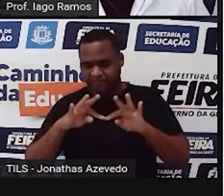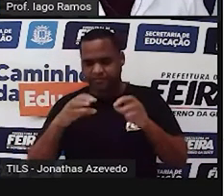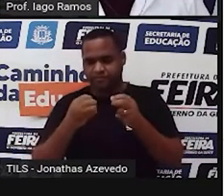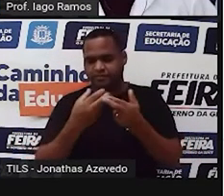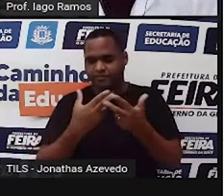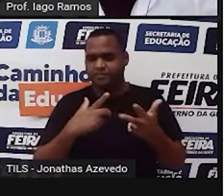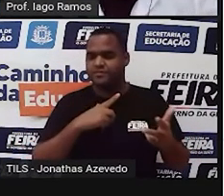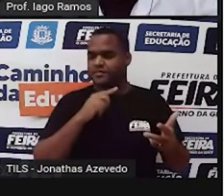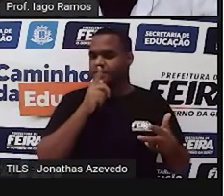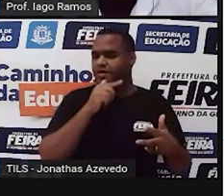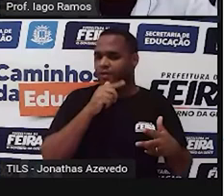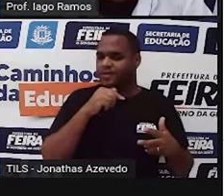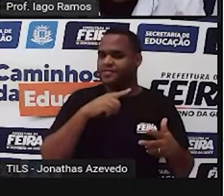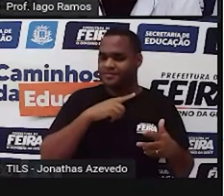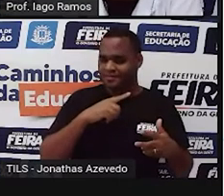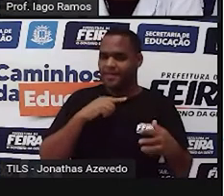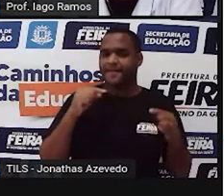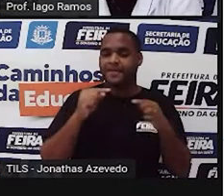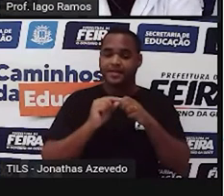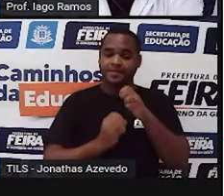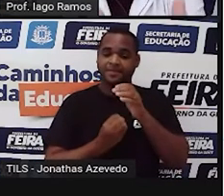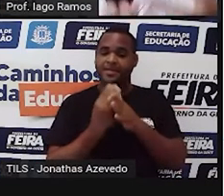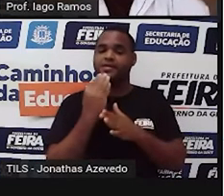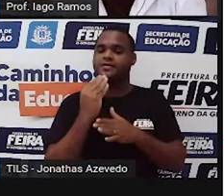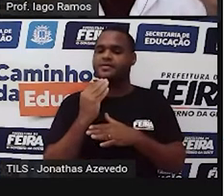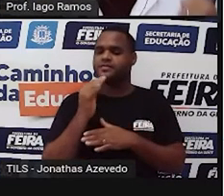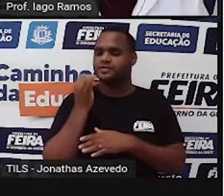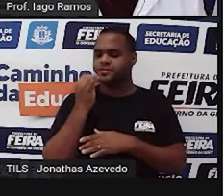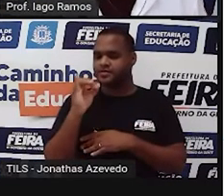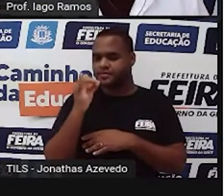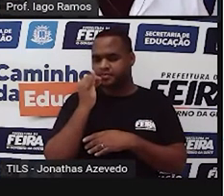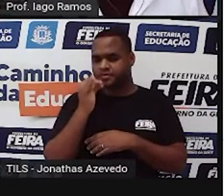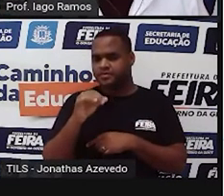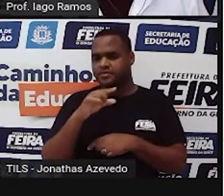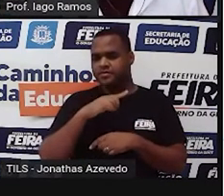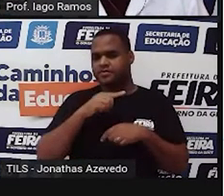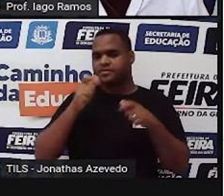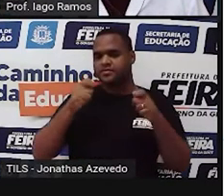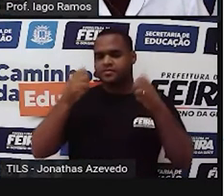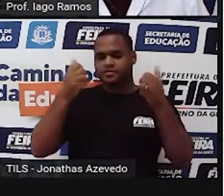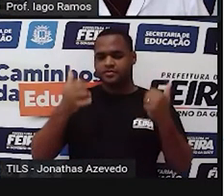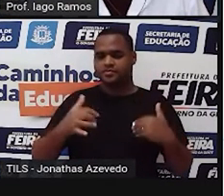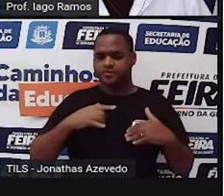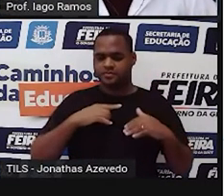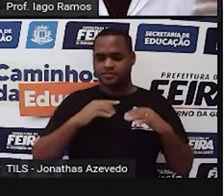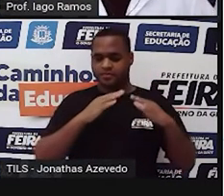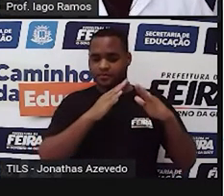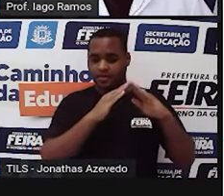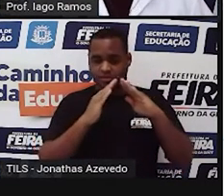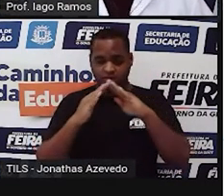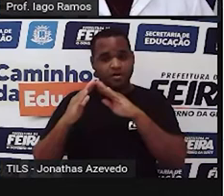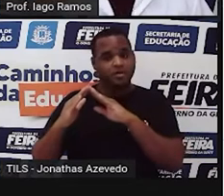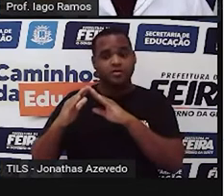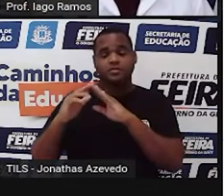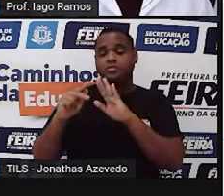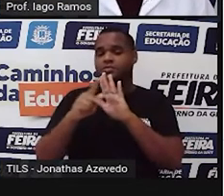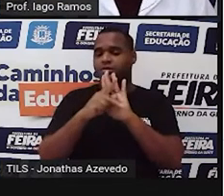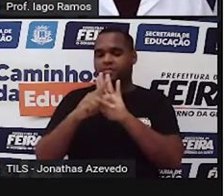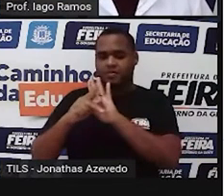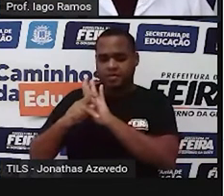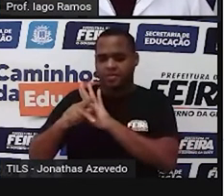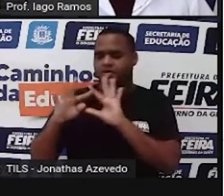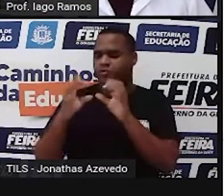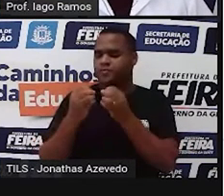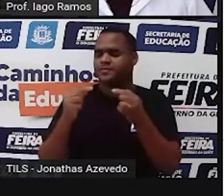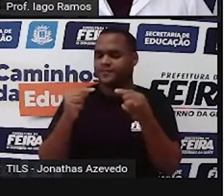gerar, produzir energia e chegar nas nossas casas, inclusive para que você